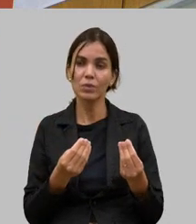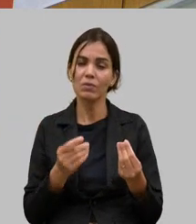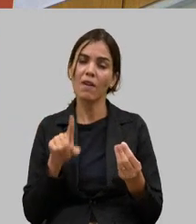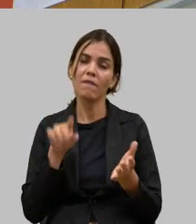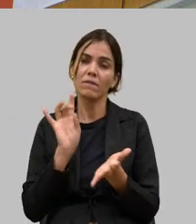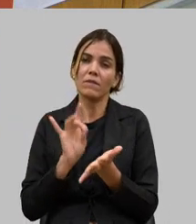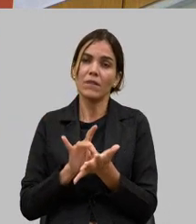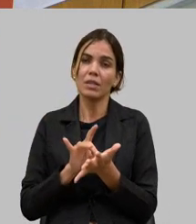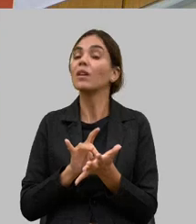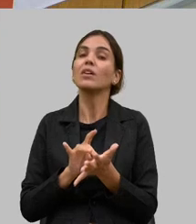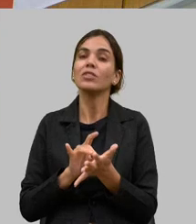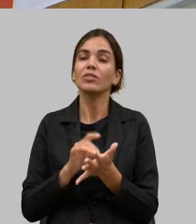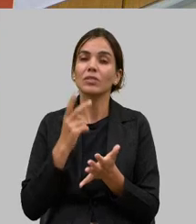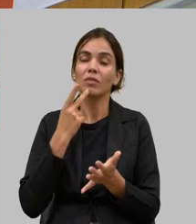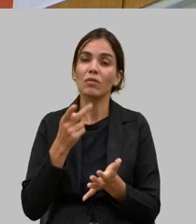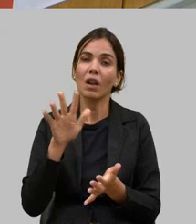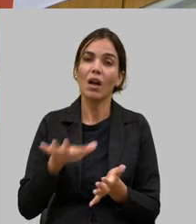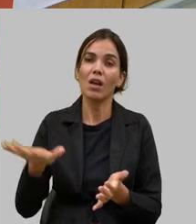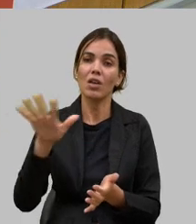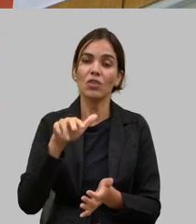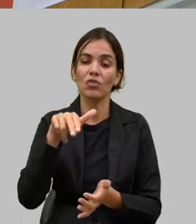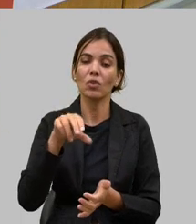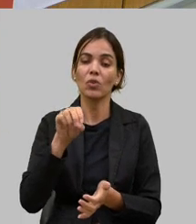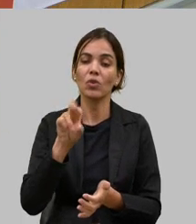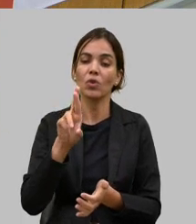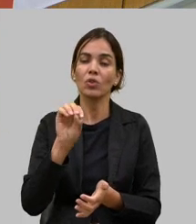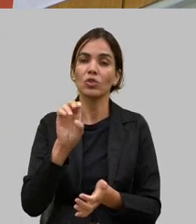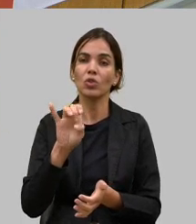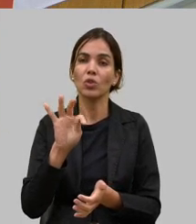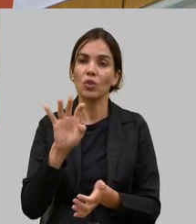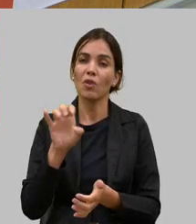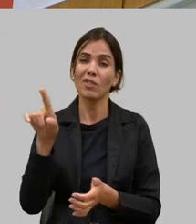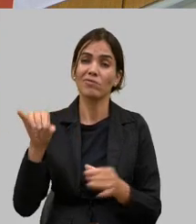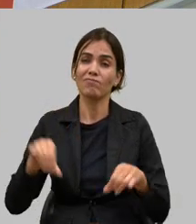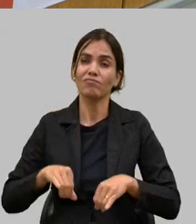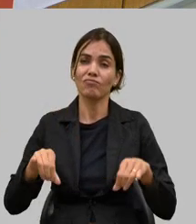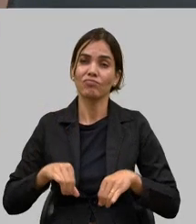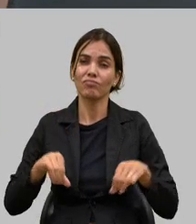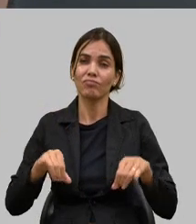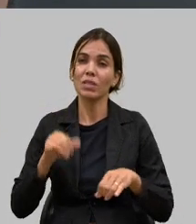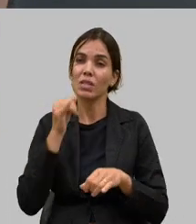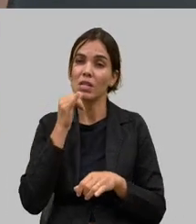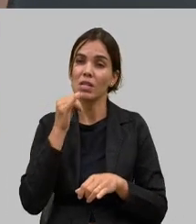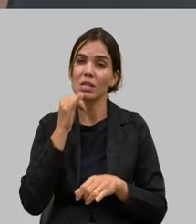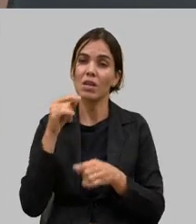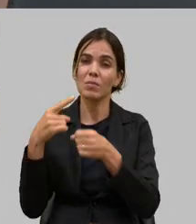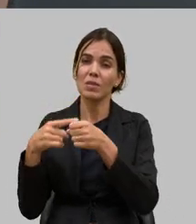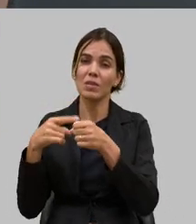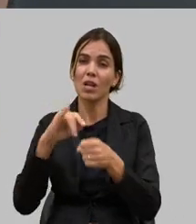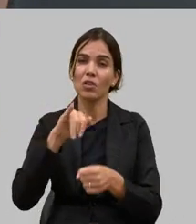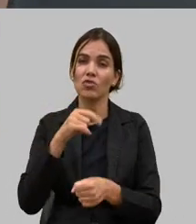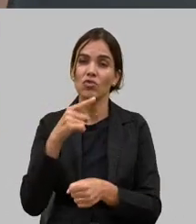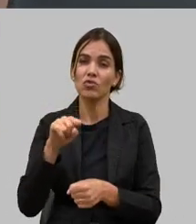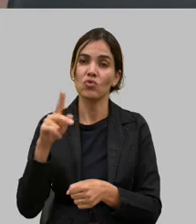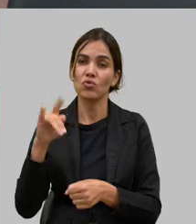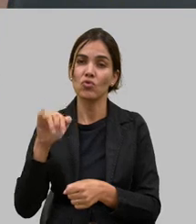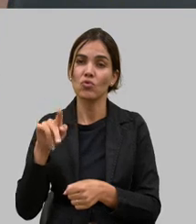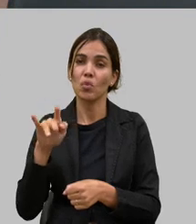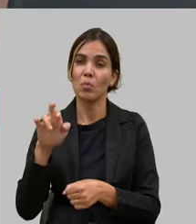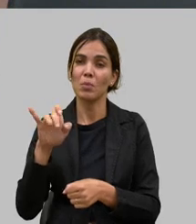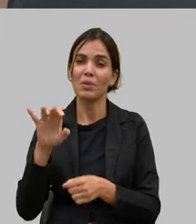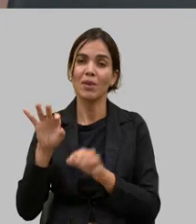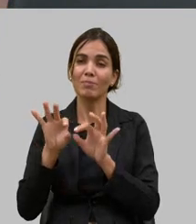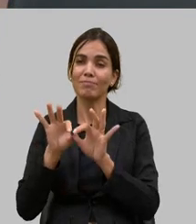o noroeste vem sofrendo muito exemplificando João Pinheiro é o nosso município que tem maior extensão territorial